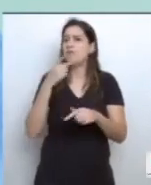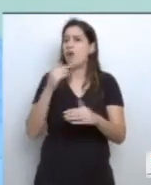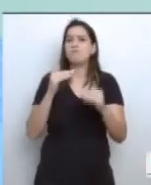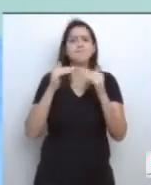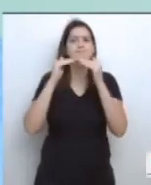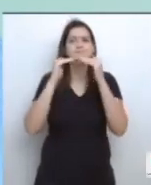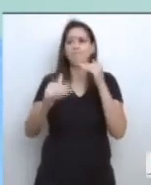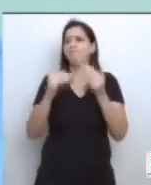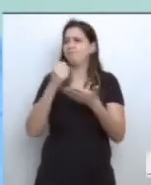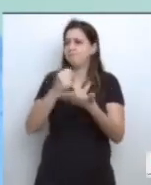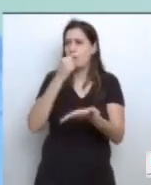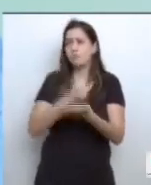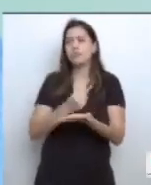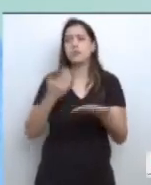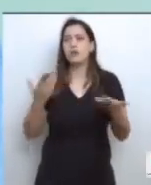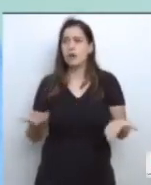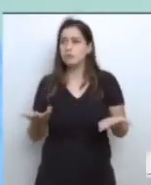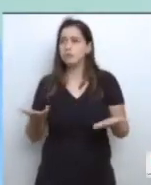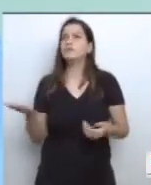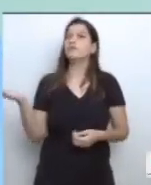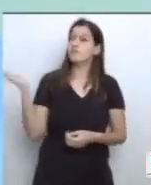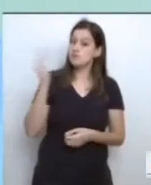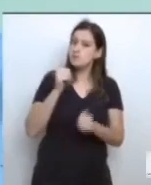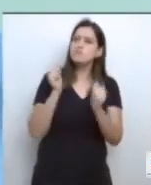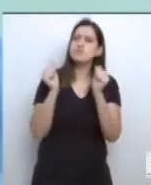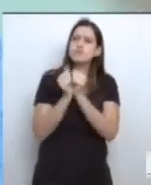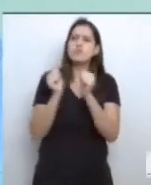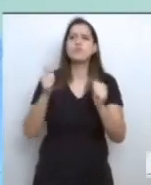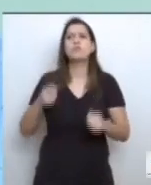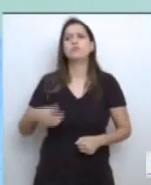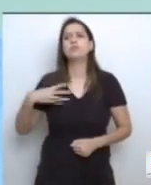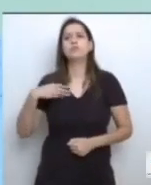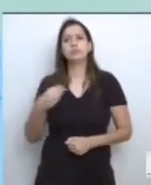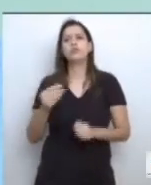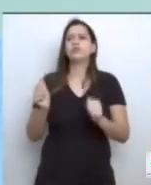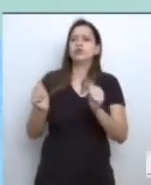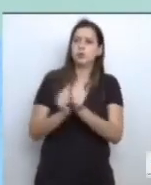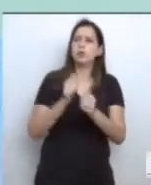outorga, que ele vá lá, defenda a tarifa de menor preço e defenda junto com a gente